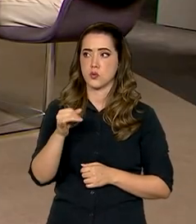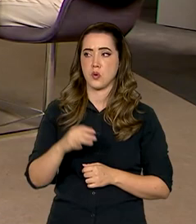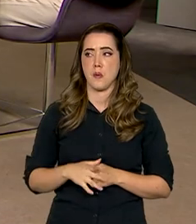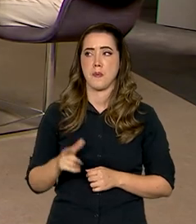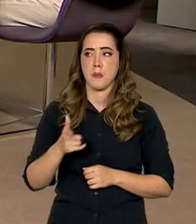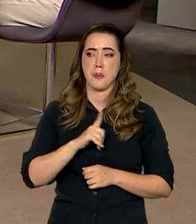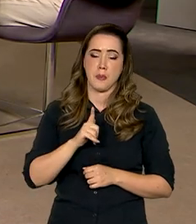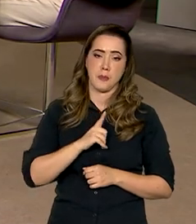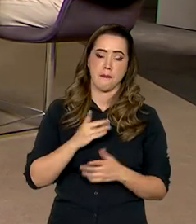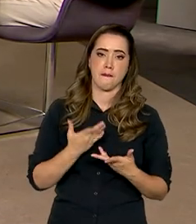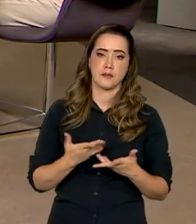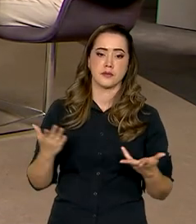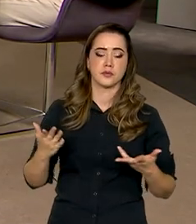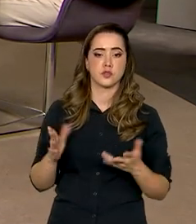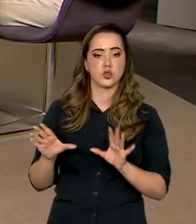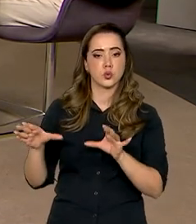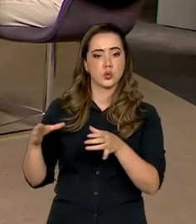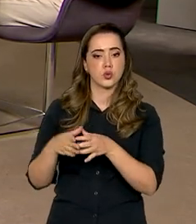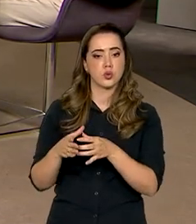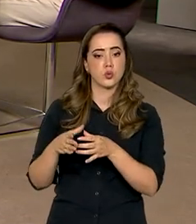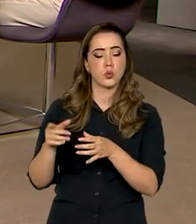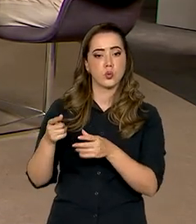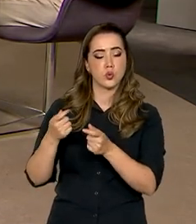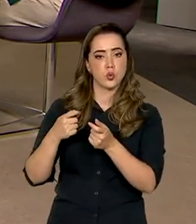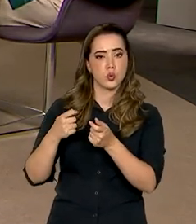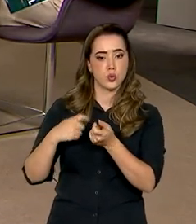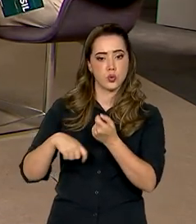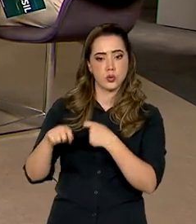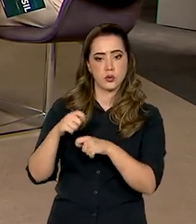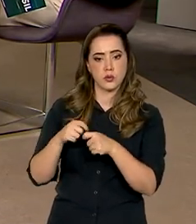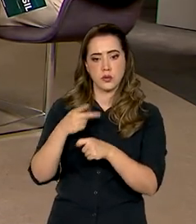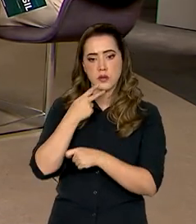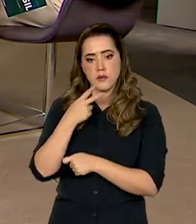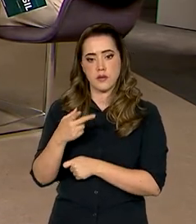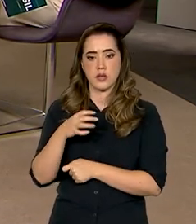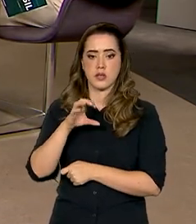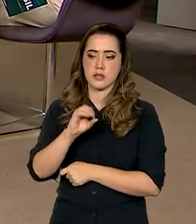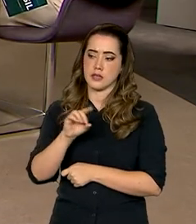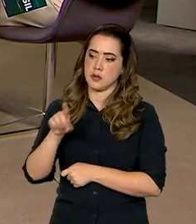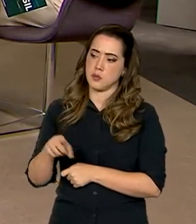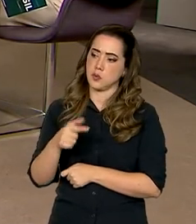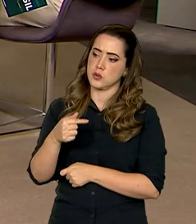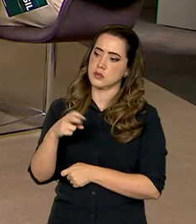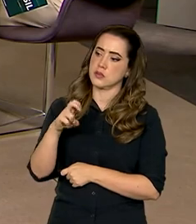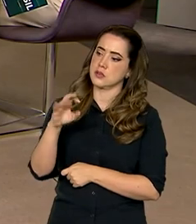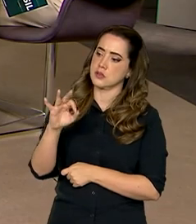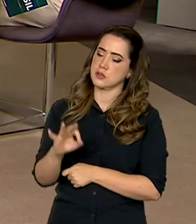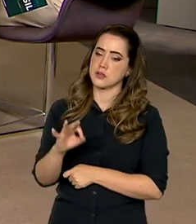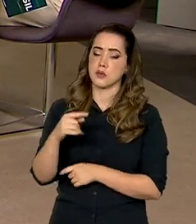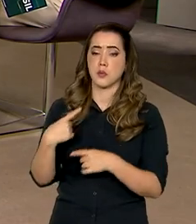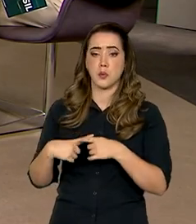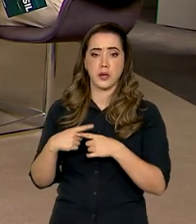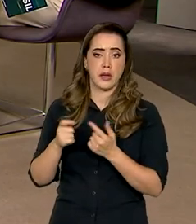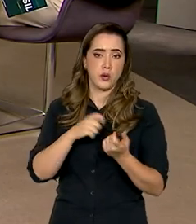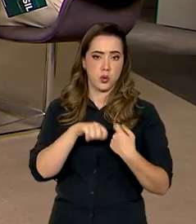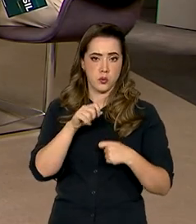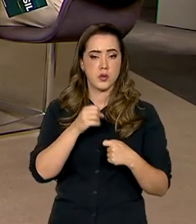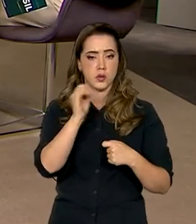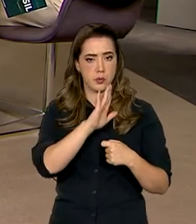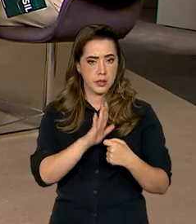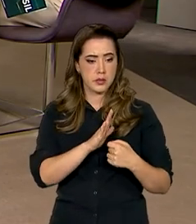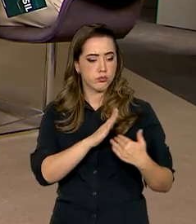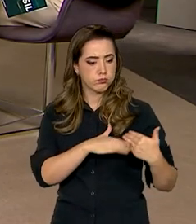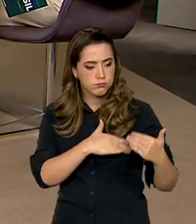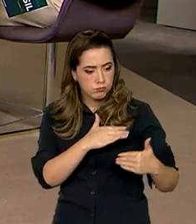Existia uma parte do mercado que já achava que podia ser 0,75% ao corte, né? Em função das questões econômicas mesmo,